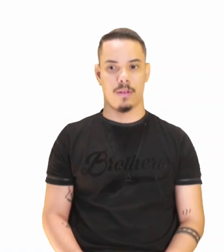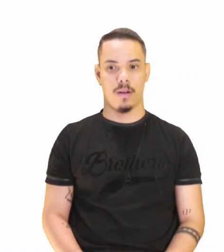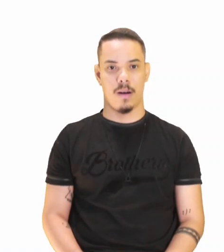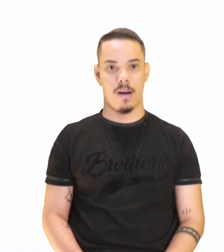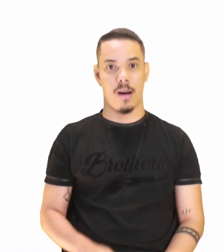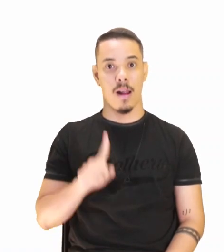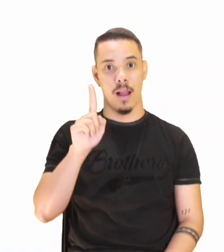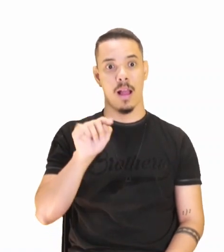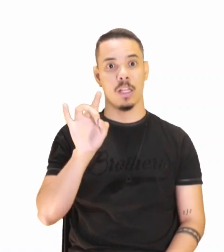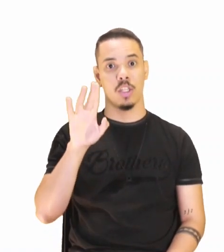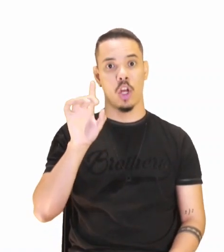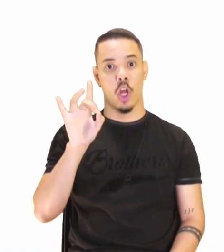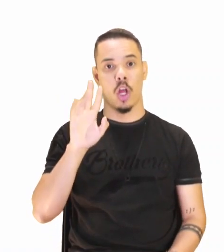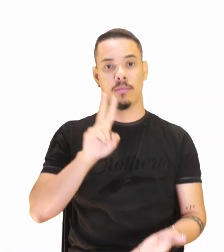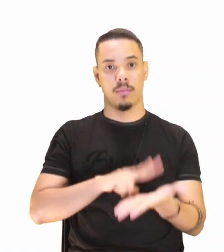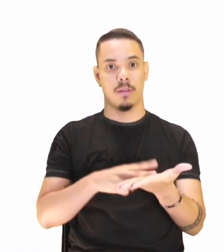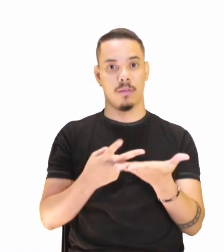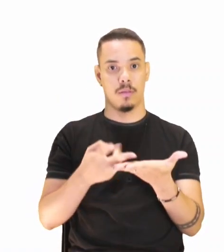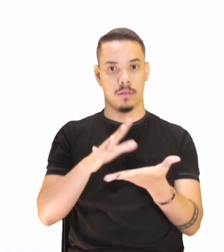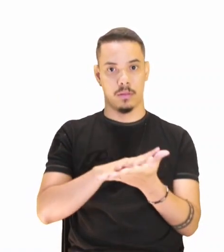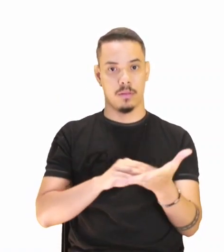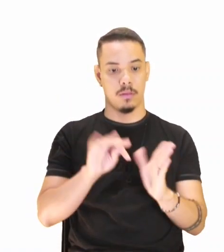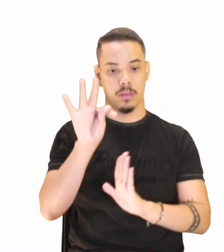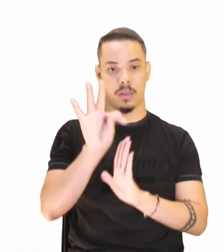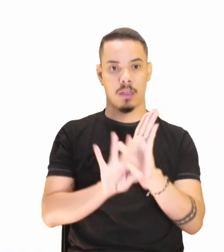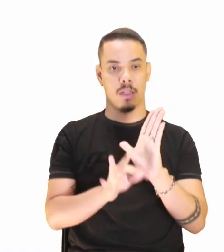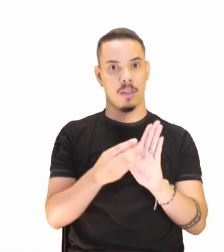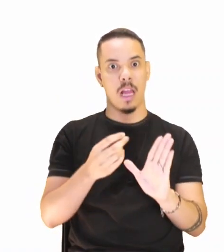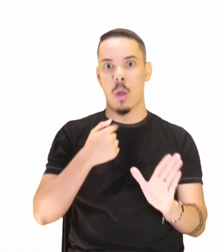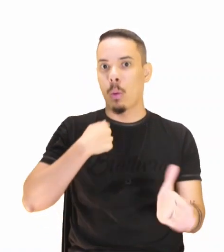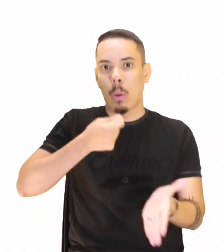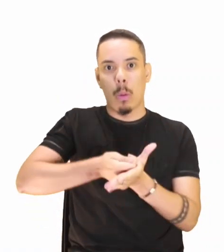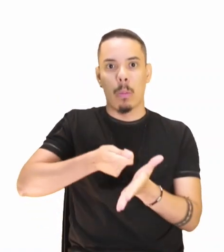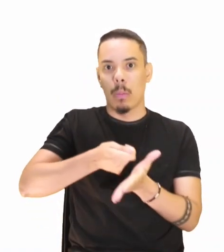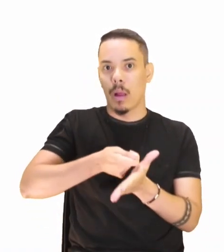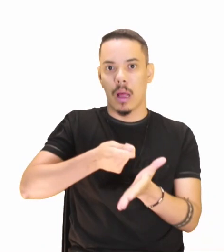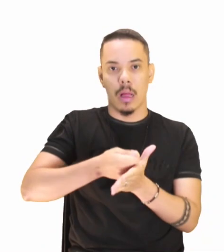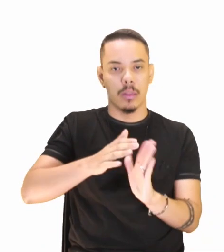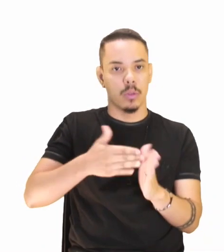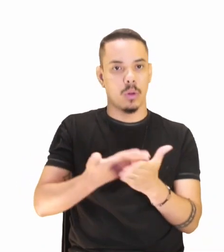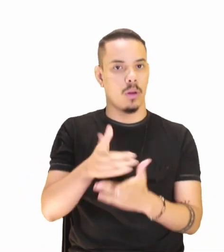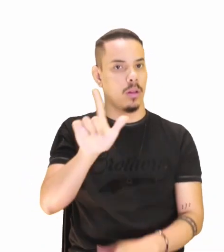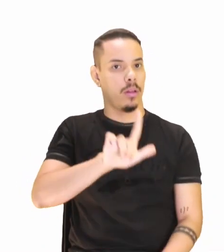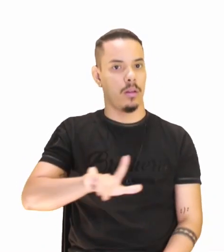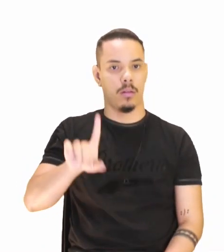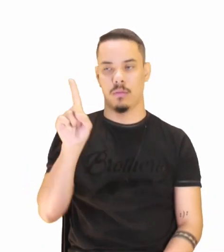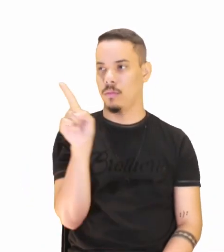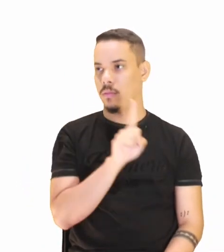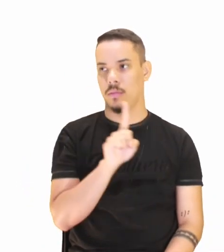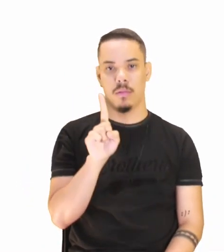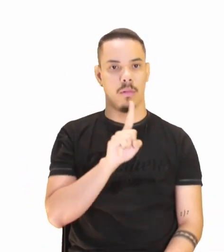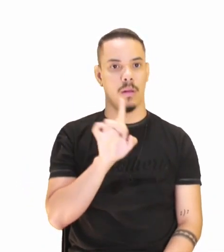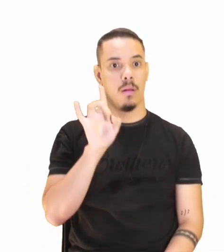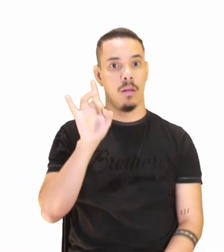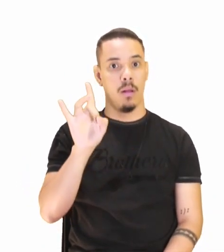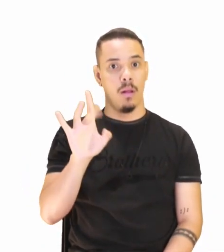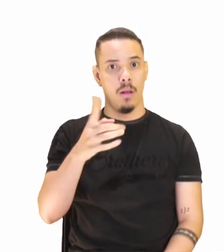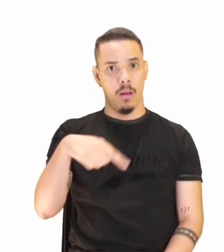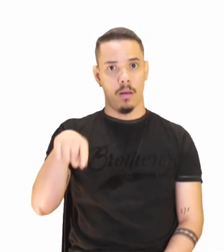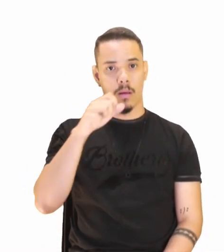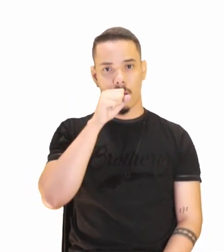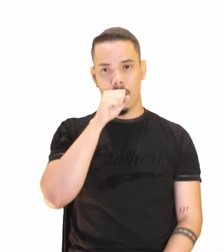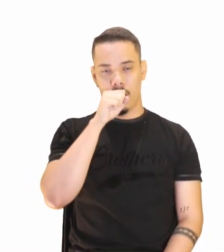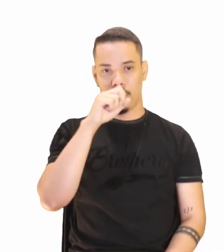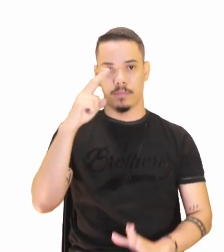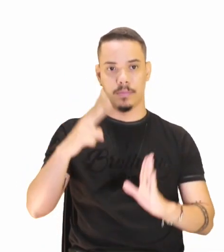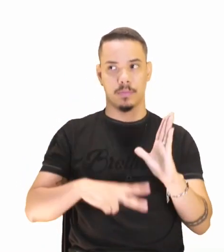interpretação. É interpretação. Não estamos cobrando a escola literária. Exatamente. É a interpretação